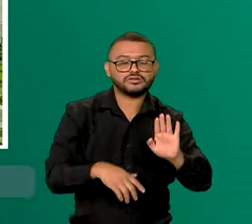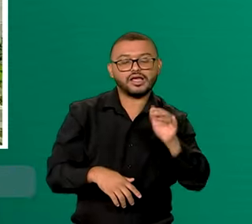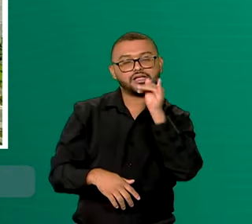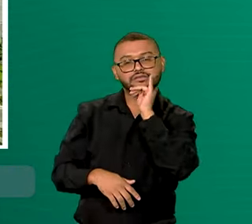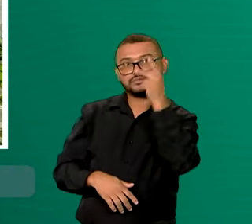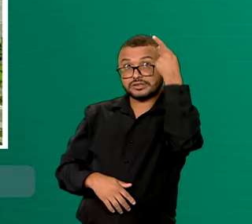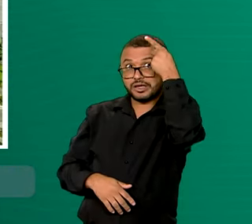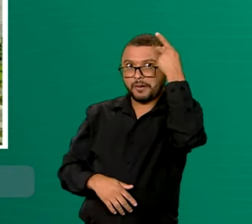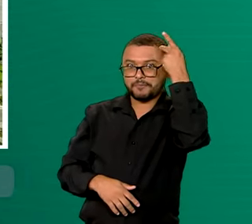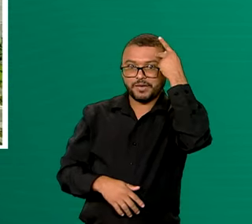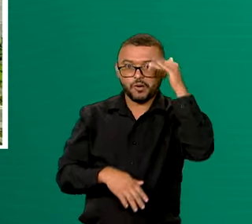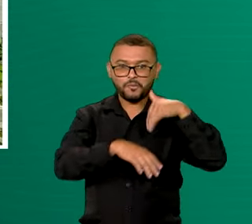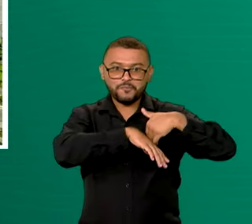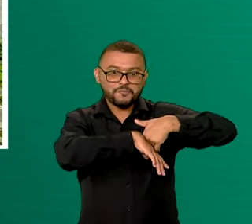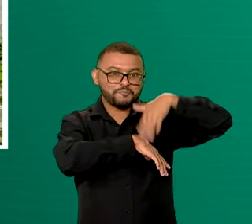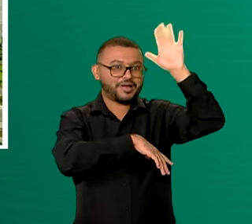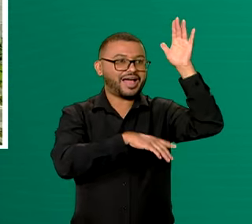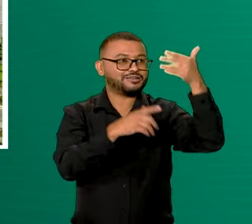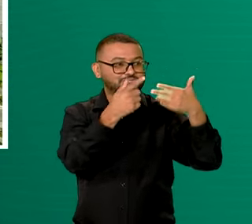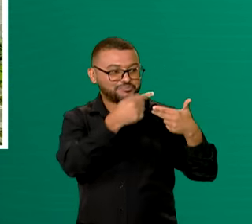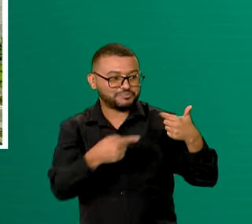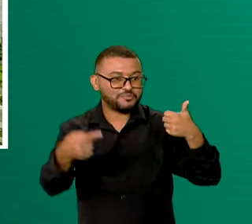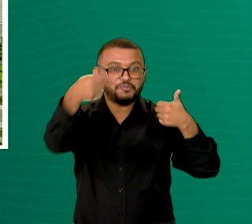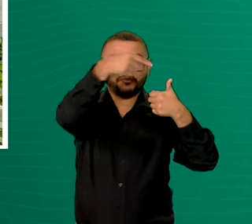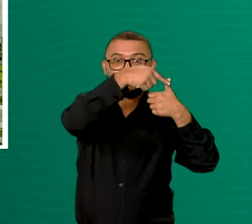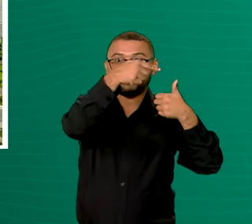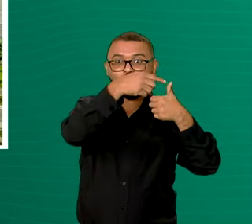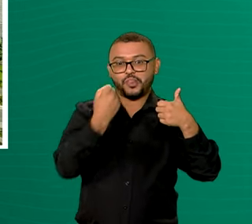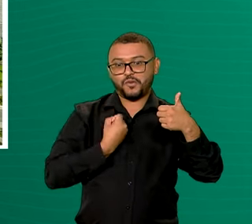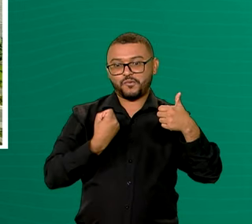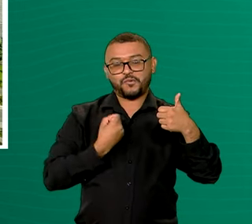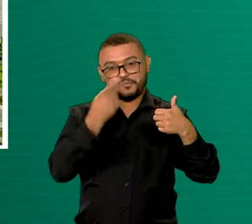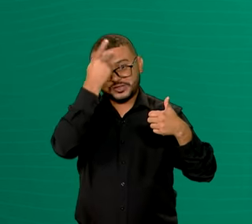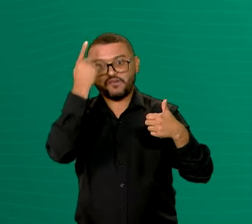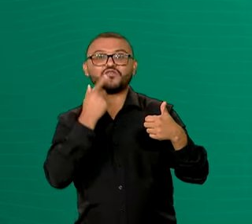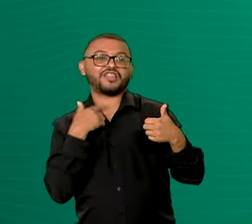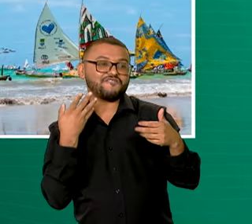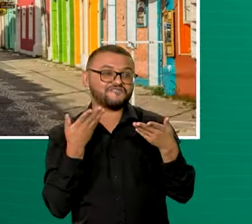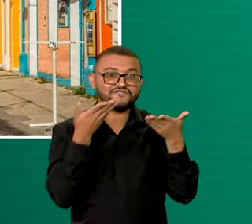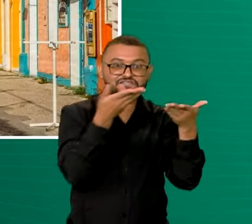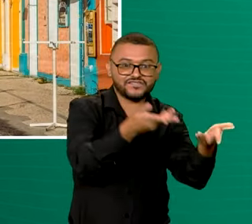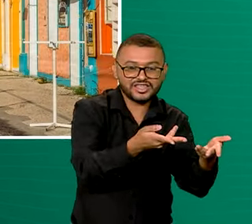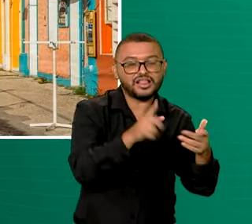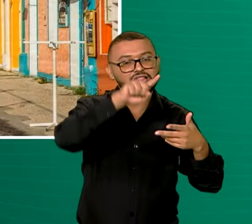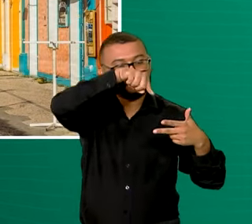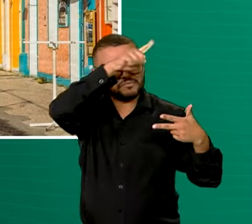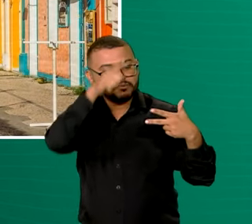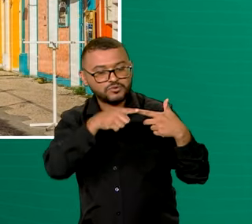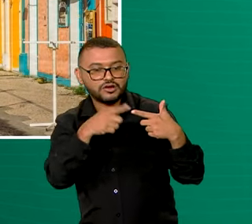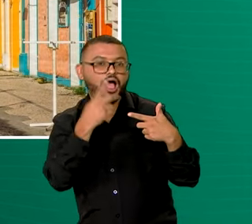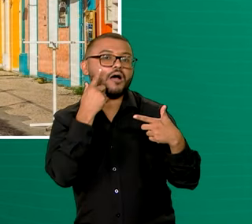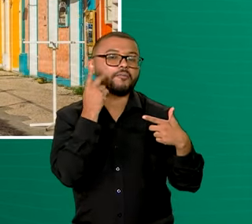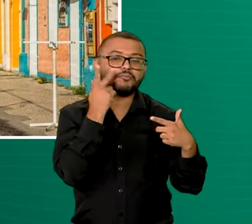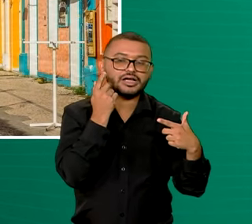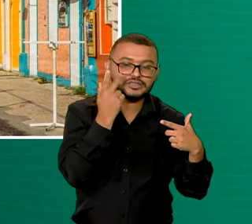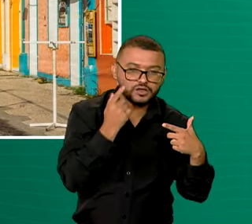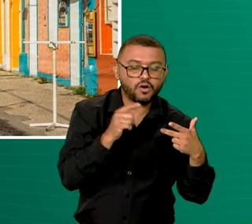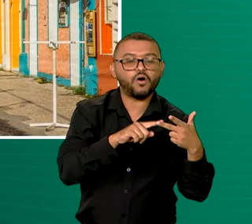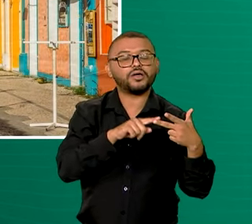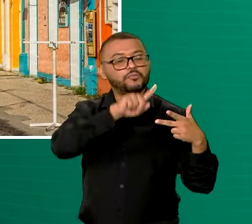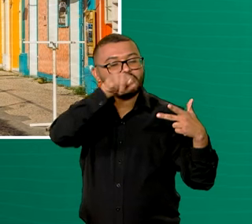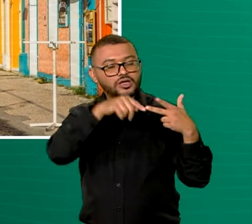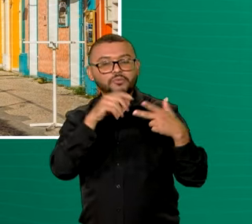Paulo aparece no pódio das cidades brasileiras mais preferidas, seguida por Maceió e Porto